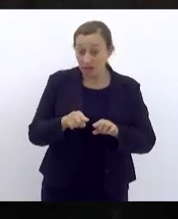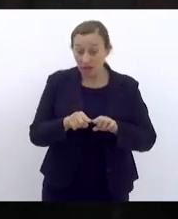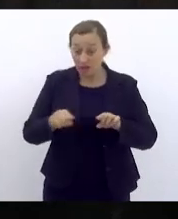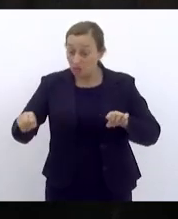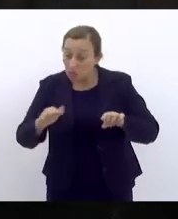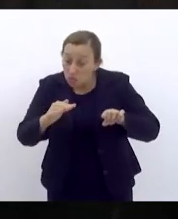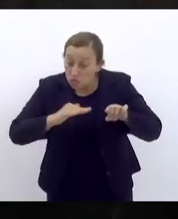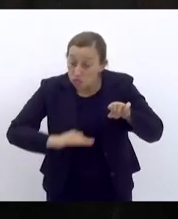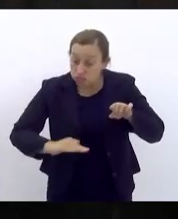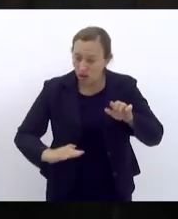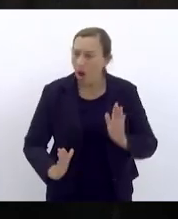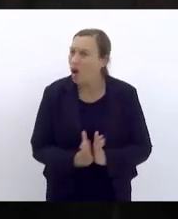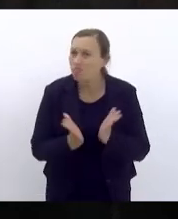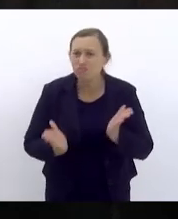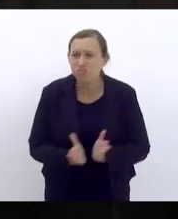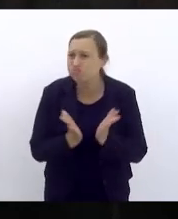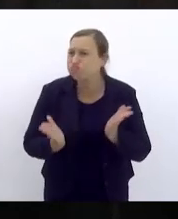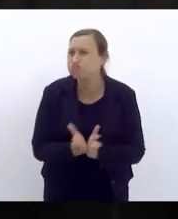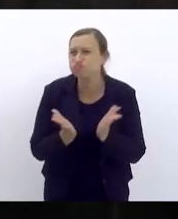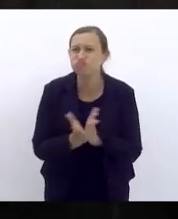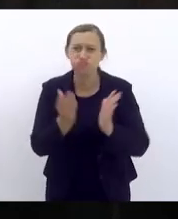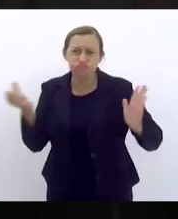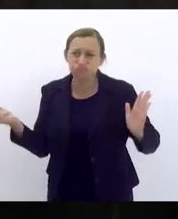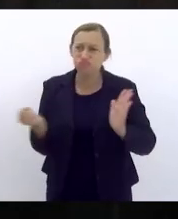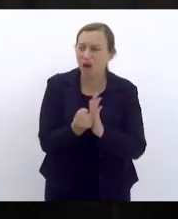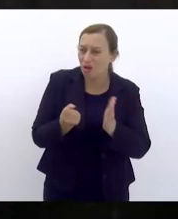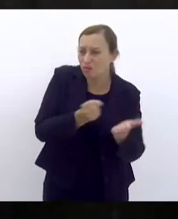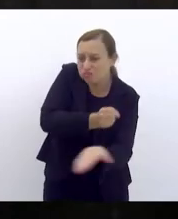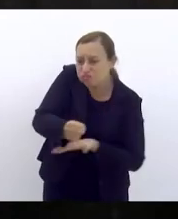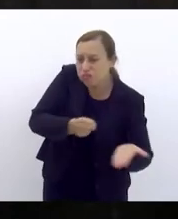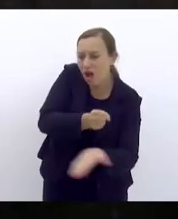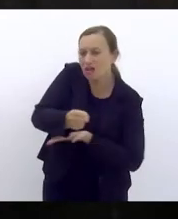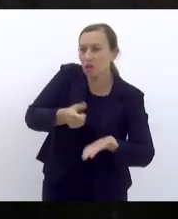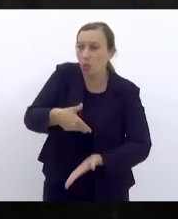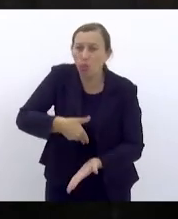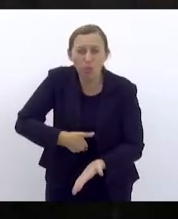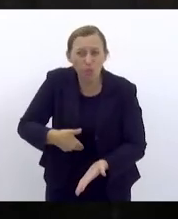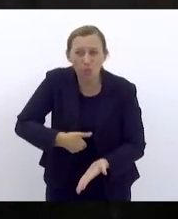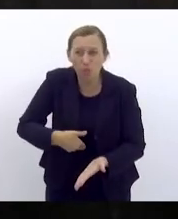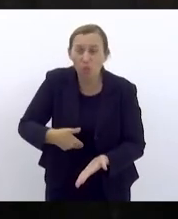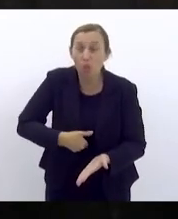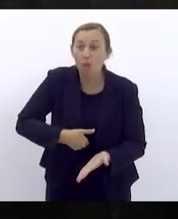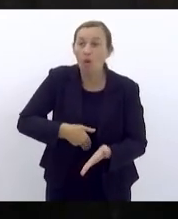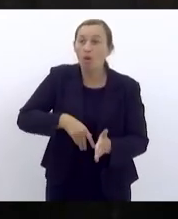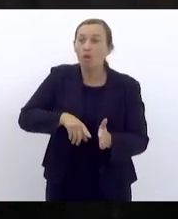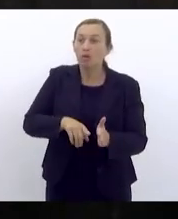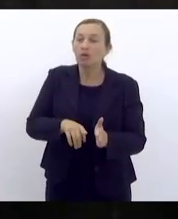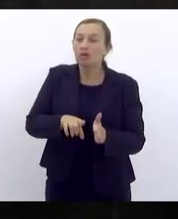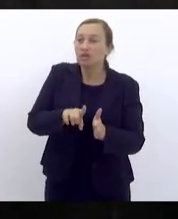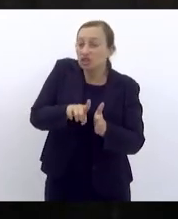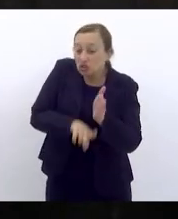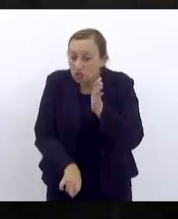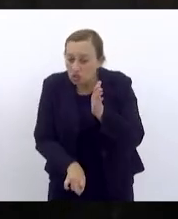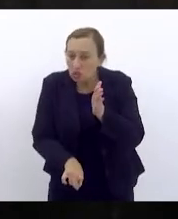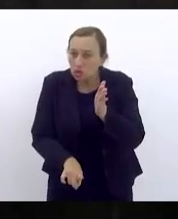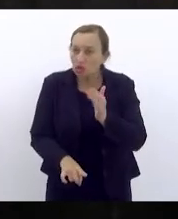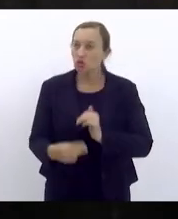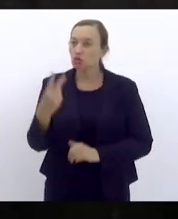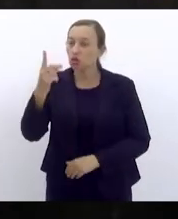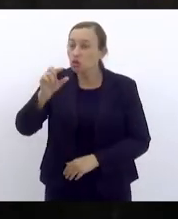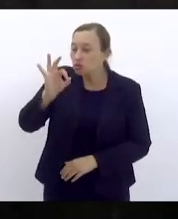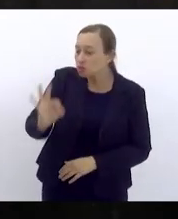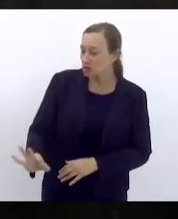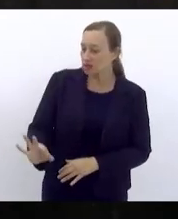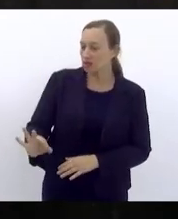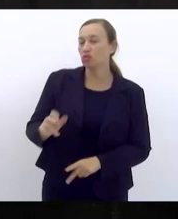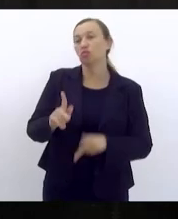considerada o marco básico para a medição da fome caíram para menos de 2% da